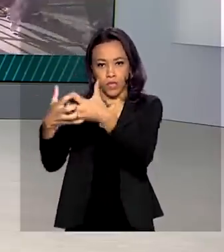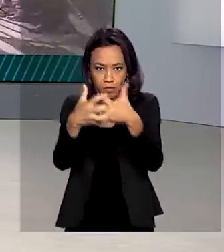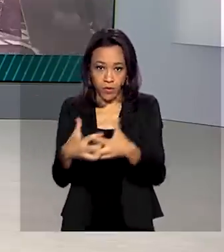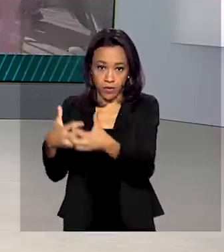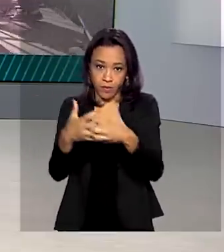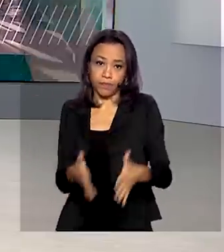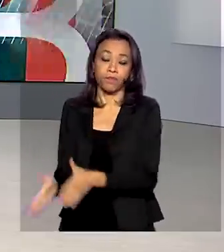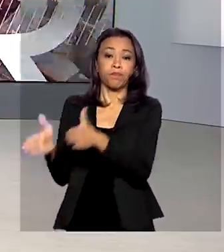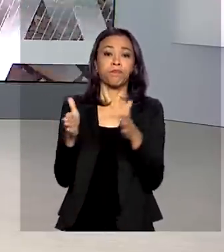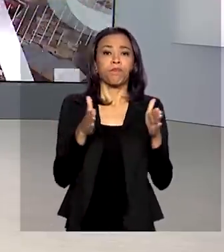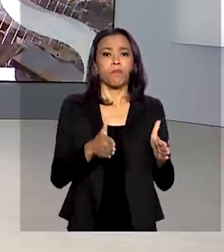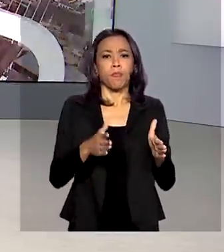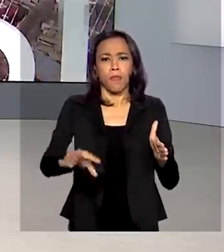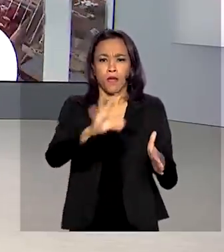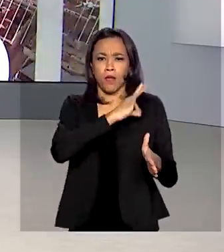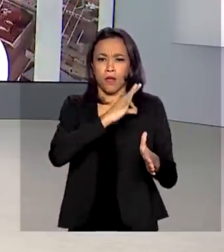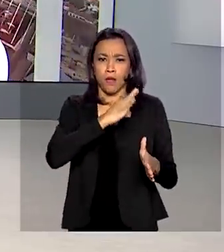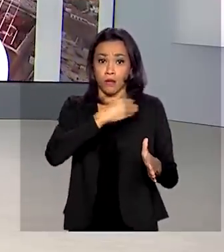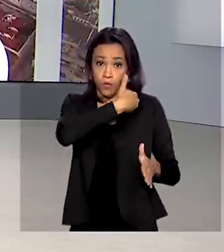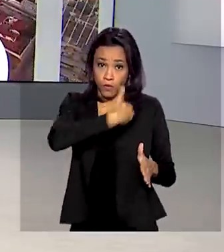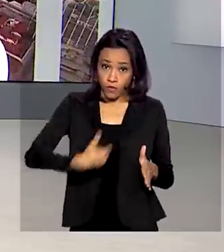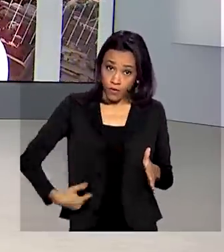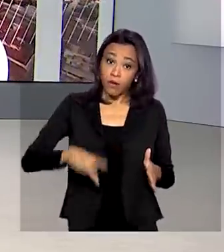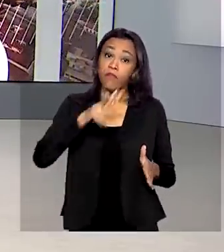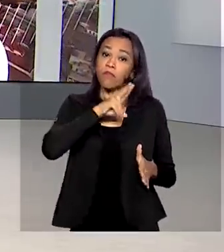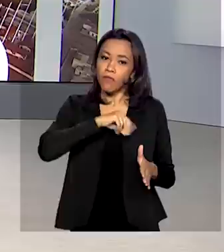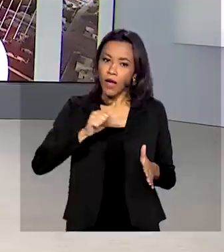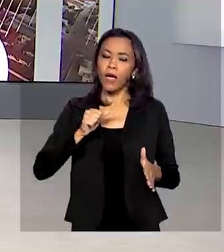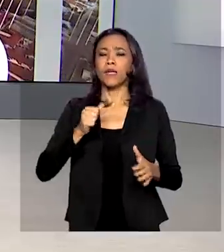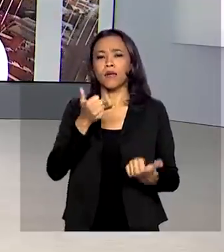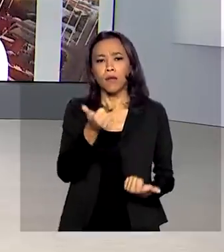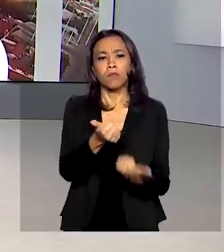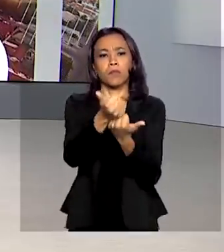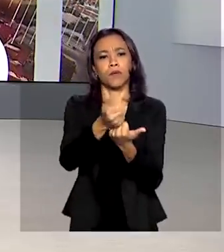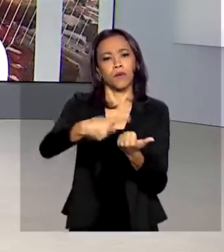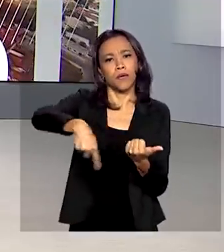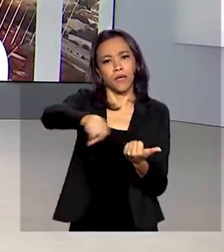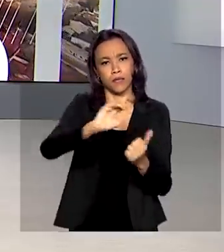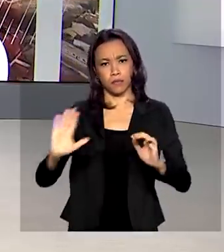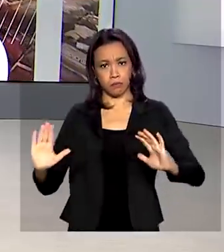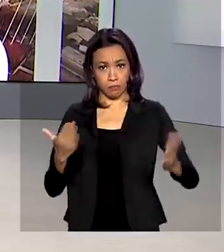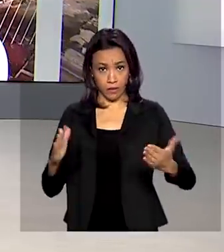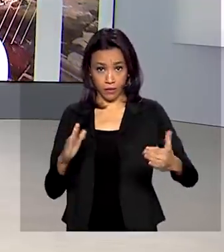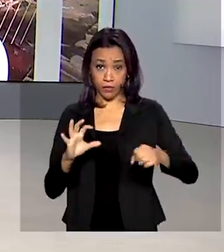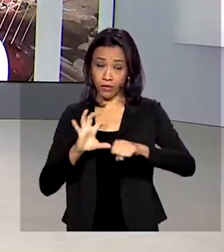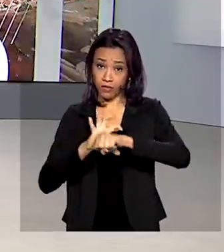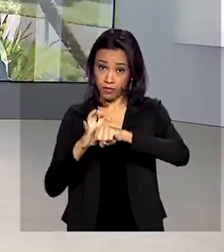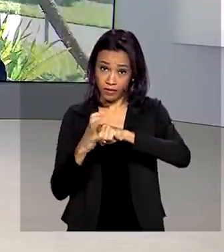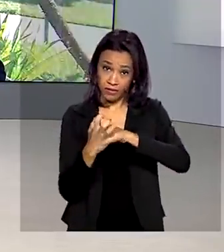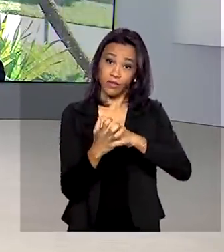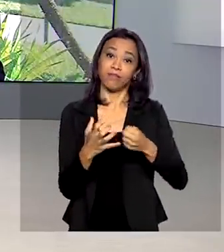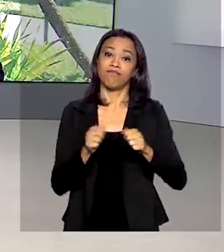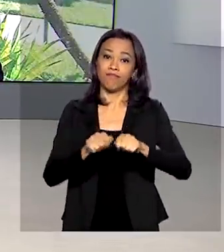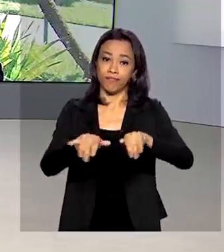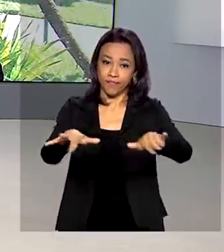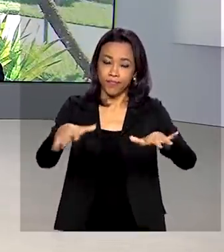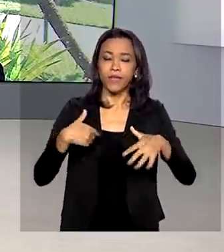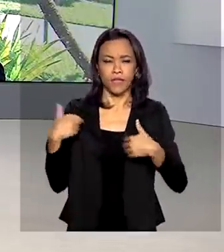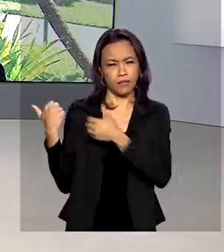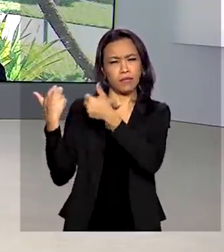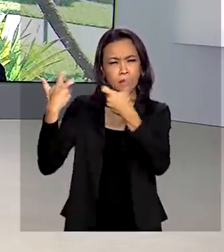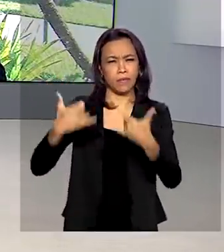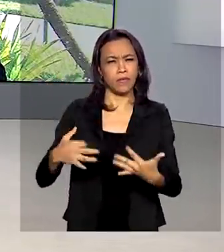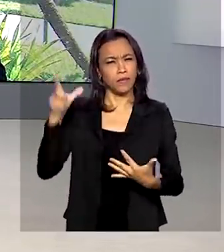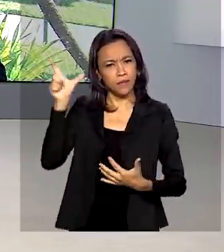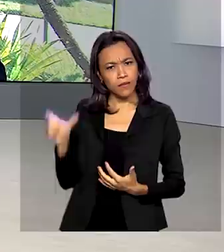o país para garantir a preservação da ordem pública durante a pandemia do novo coronavírus. O repórter Glauco de Queiroz conta pra